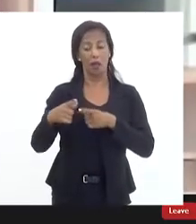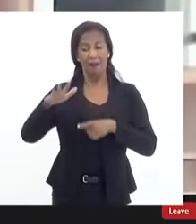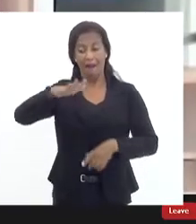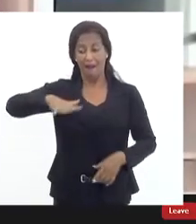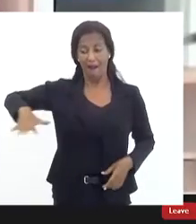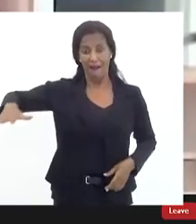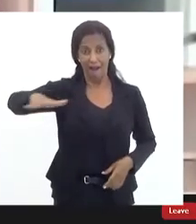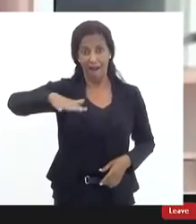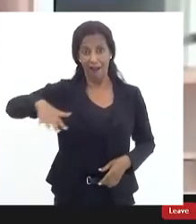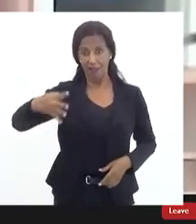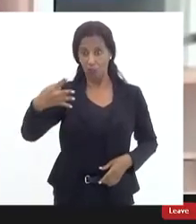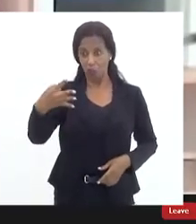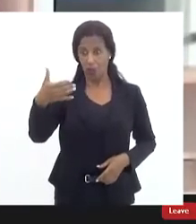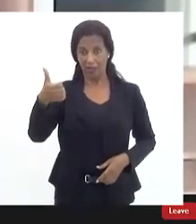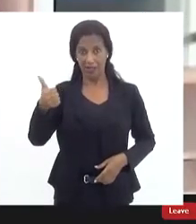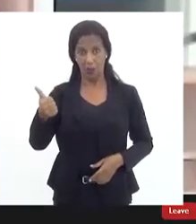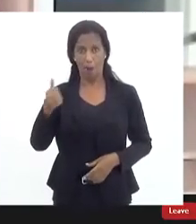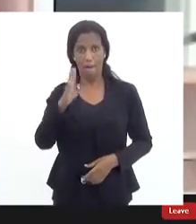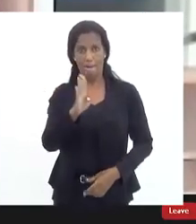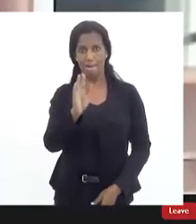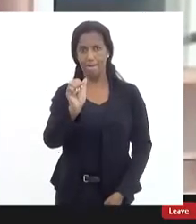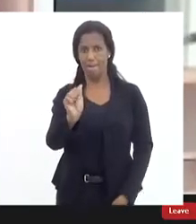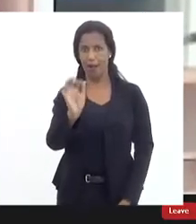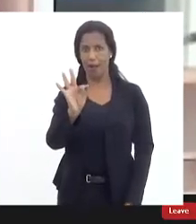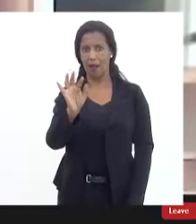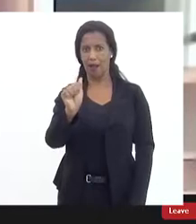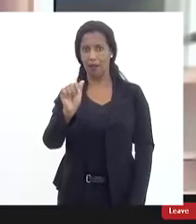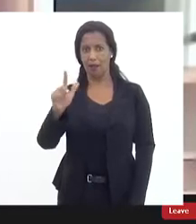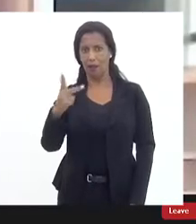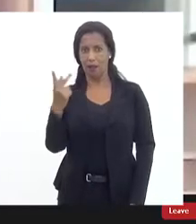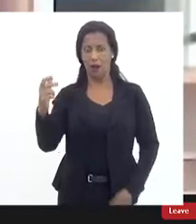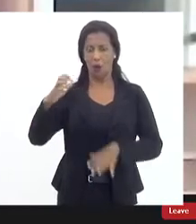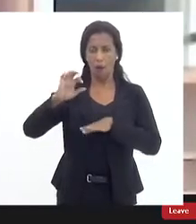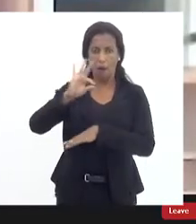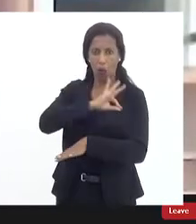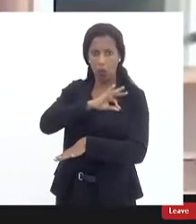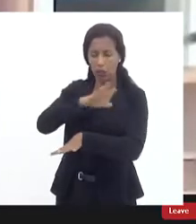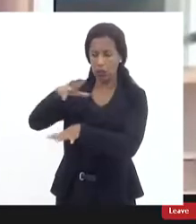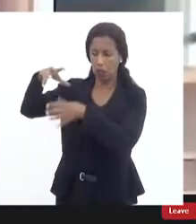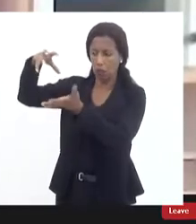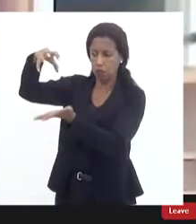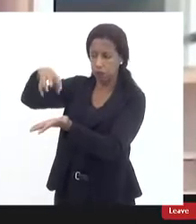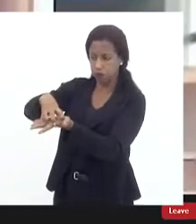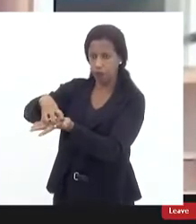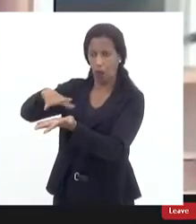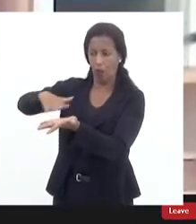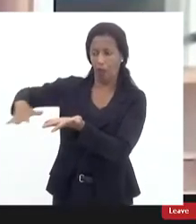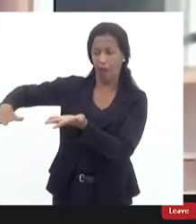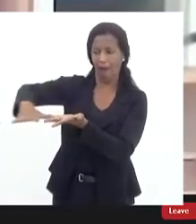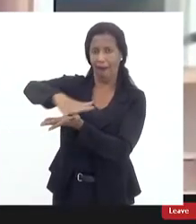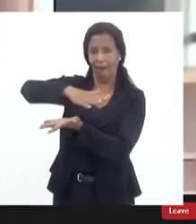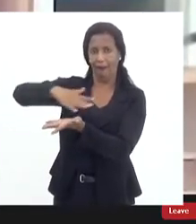área extremamente conflagrada então acho que o plano esse plano de redução de letalidade ele deve buscar esse